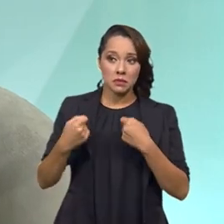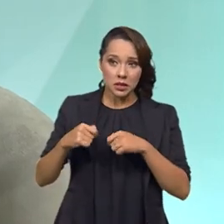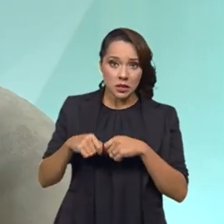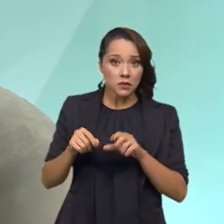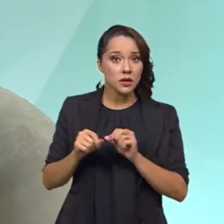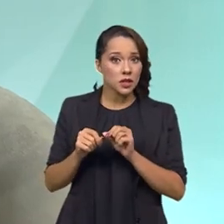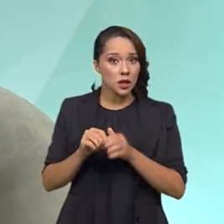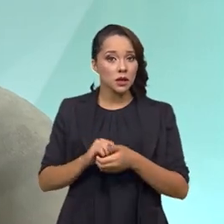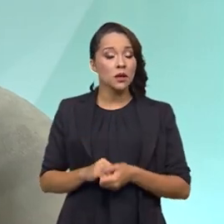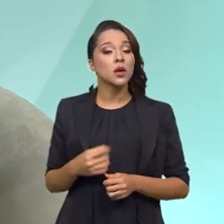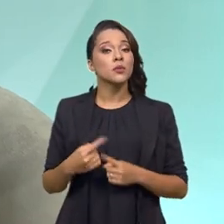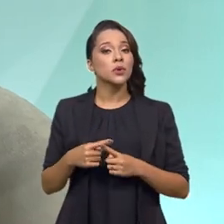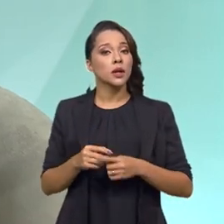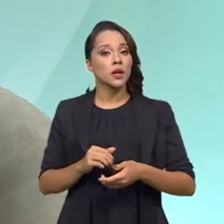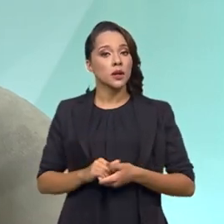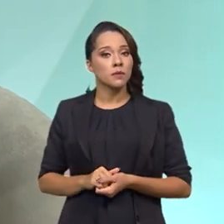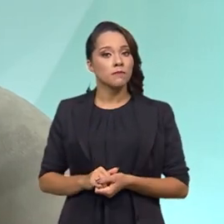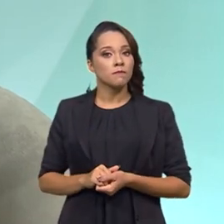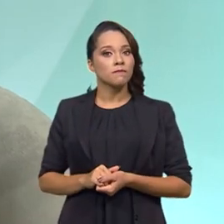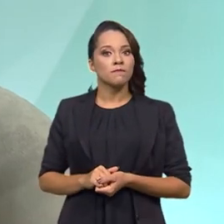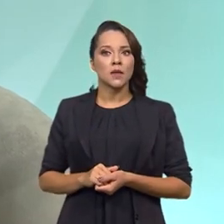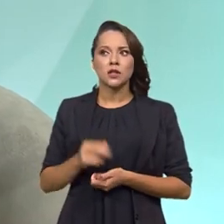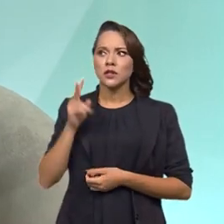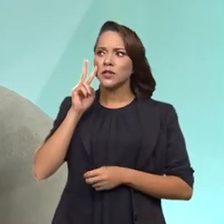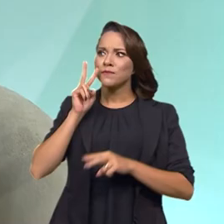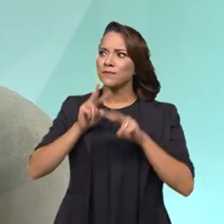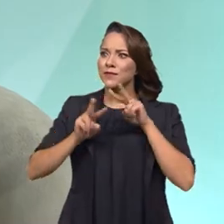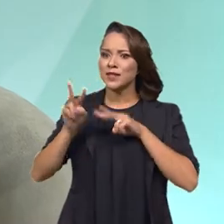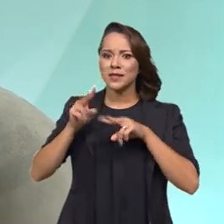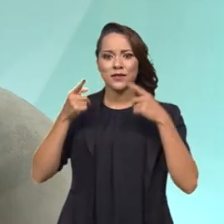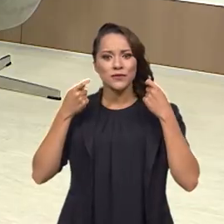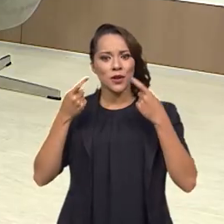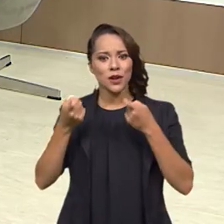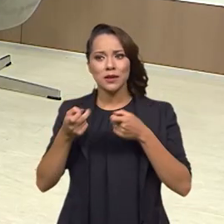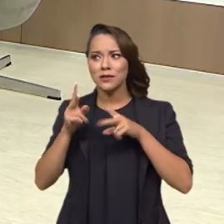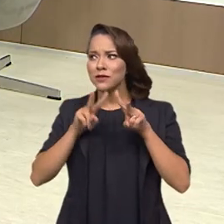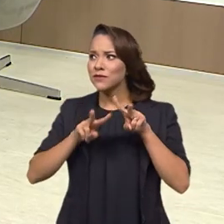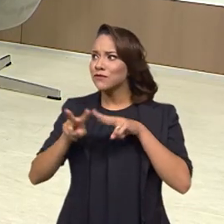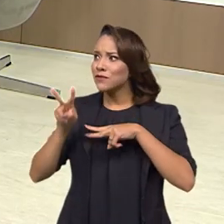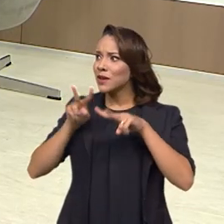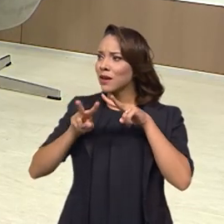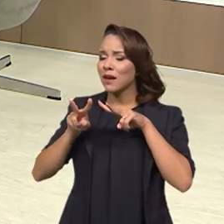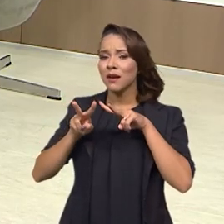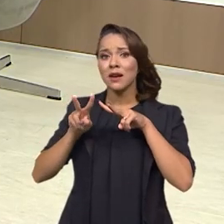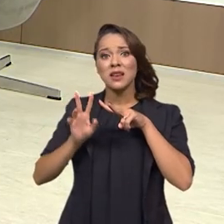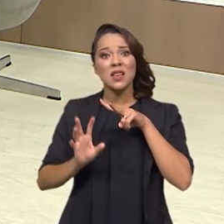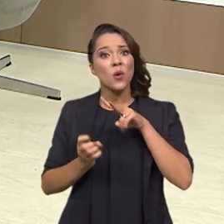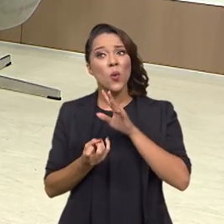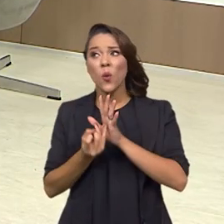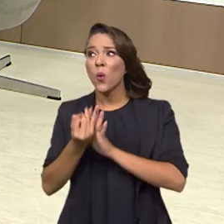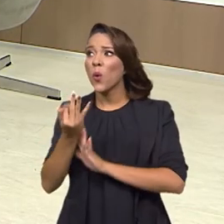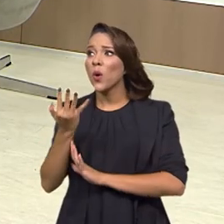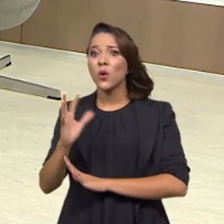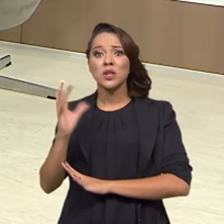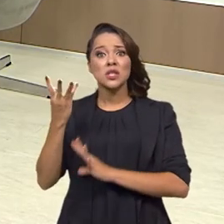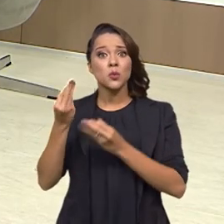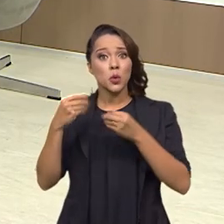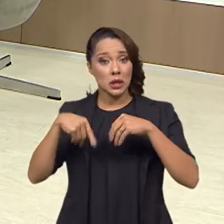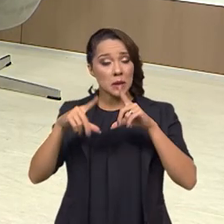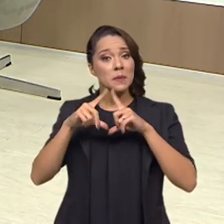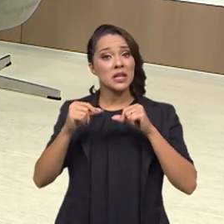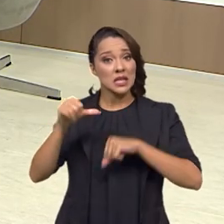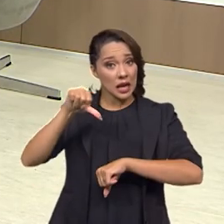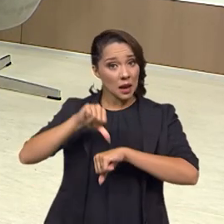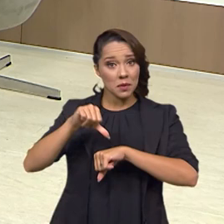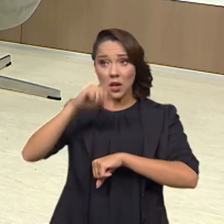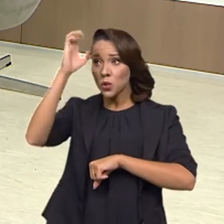fazer isso, porque as cenas que nós temos de violência, e isso está ocorrendo muito, inclusive aqui em Brasília, capital